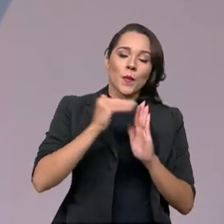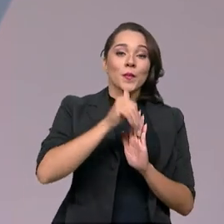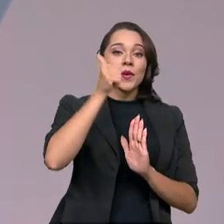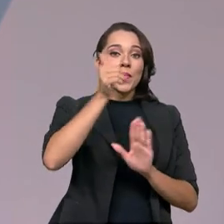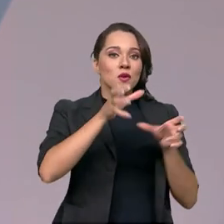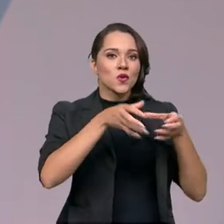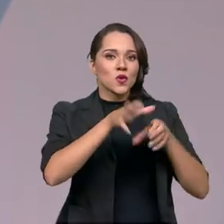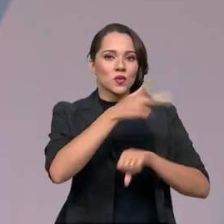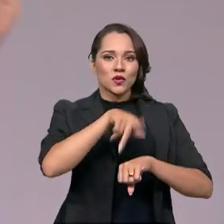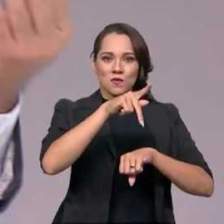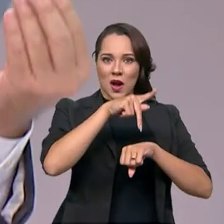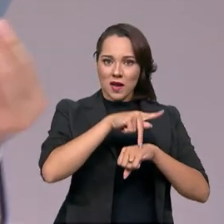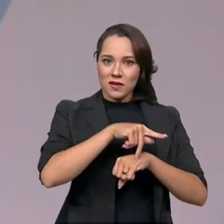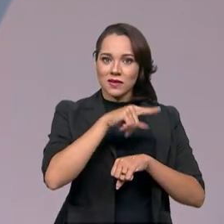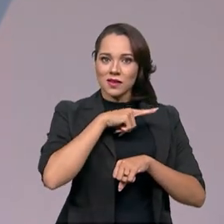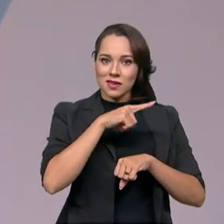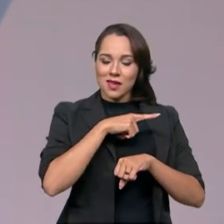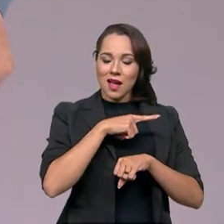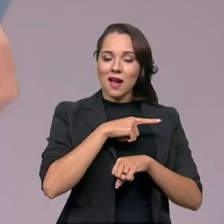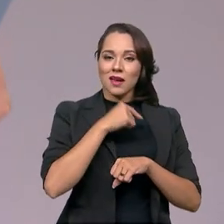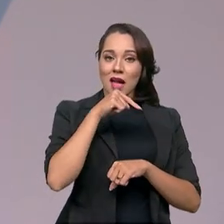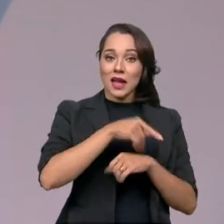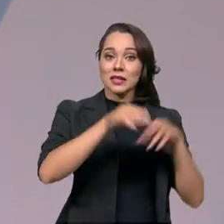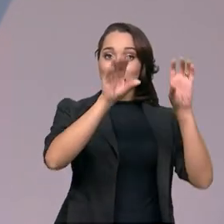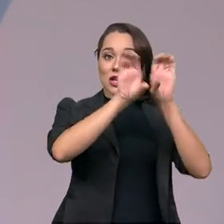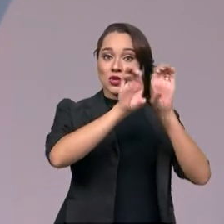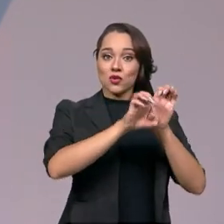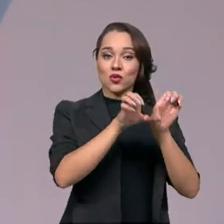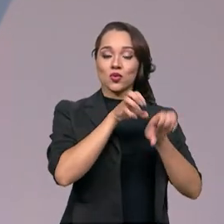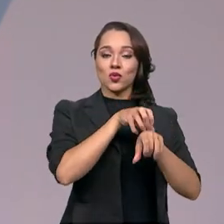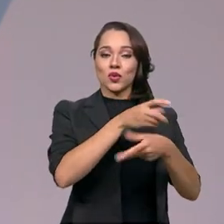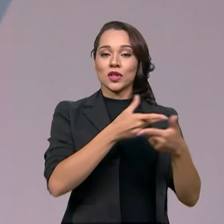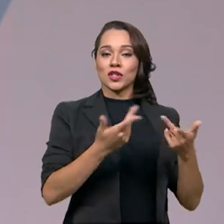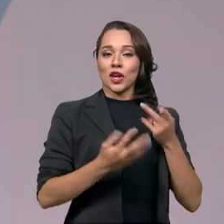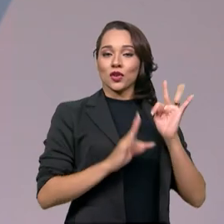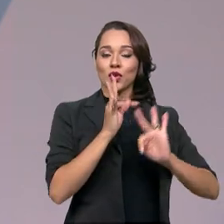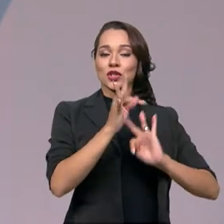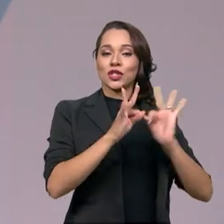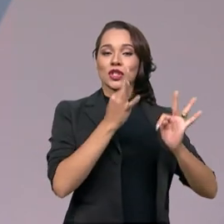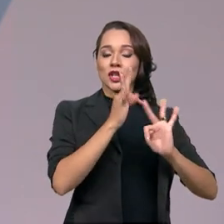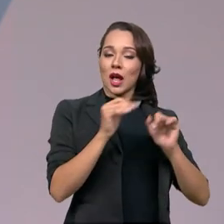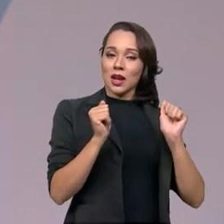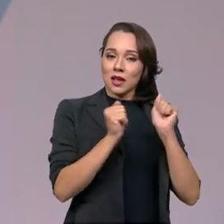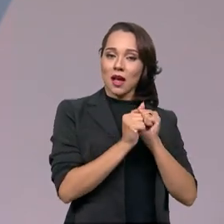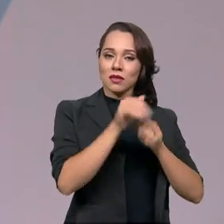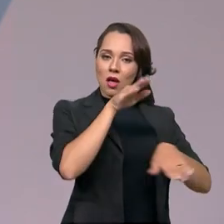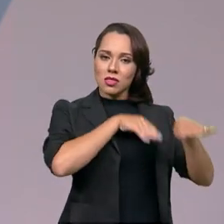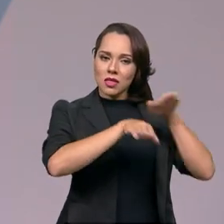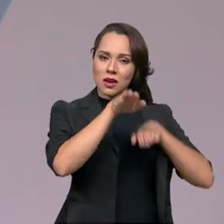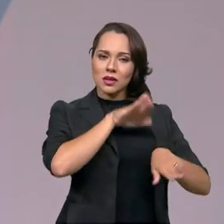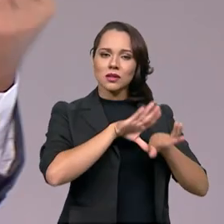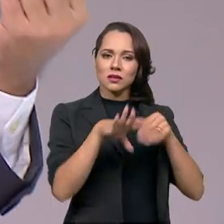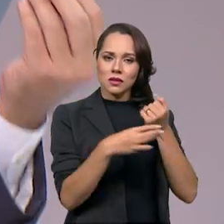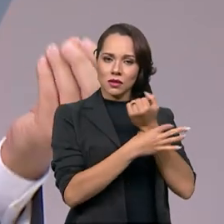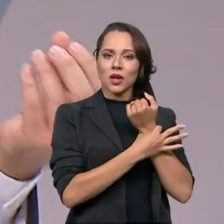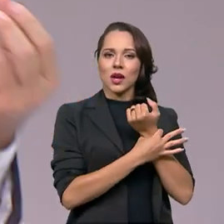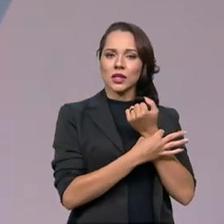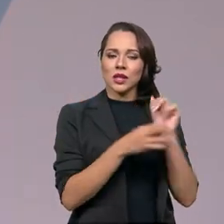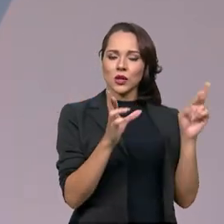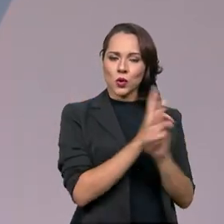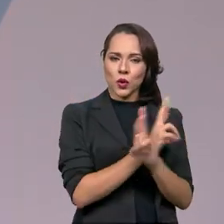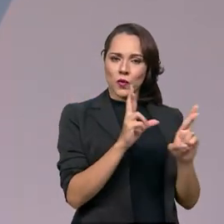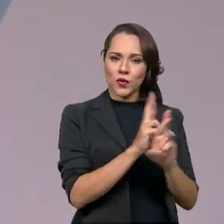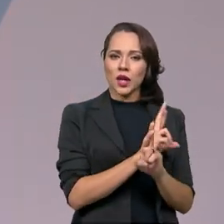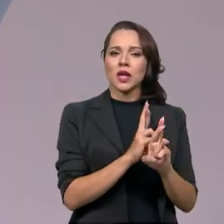time de países que tem essa infraestrutura tecnológica aliada ao trânsito, à segurança, nas